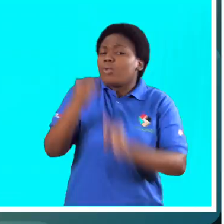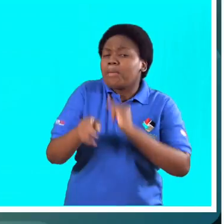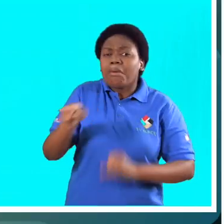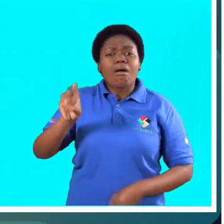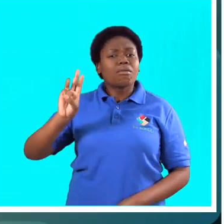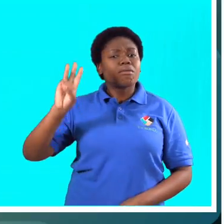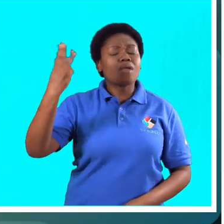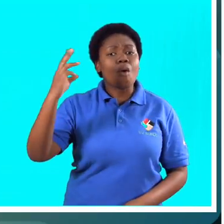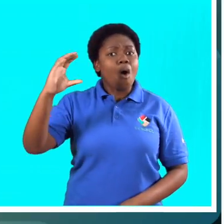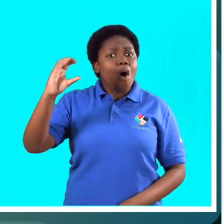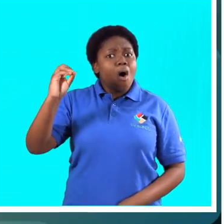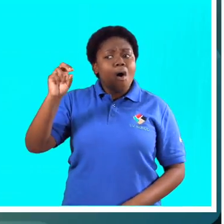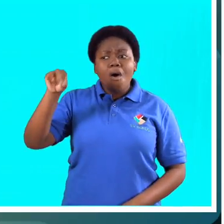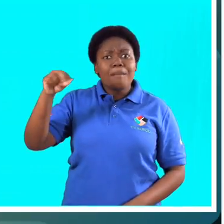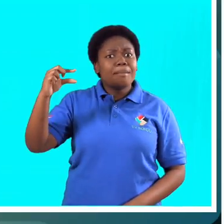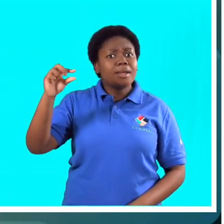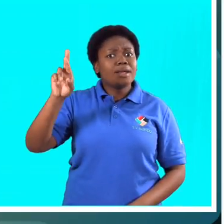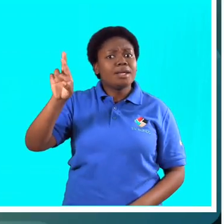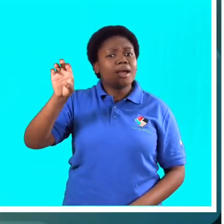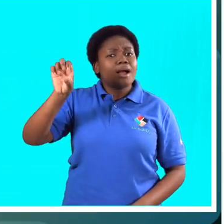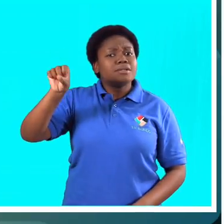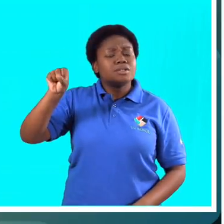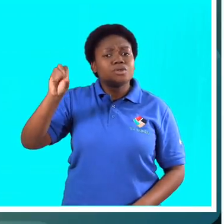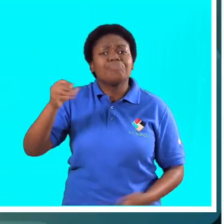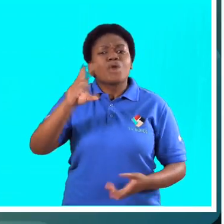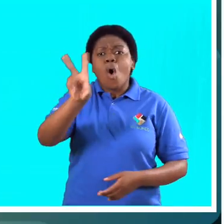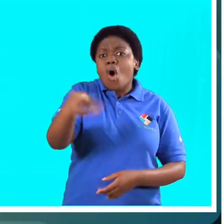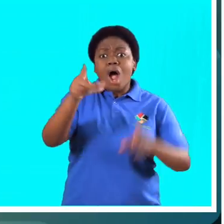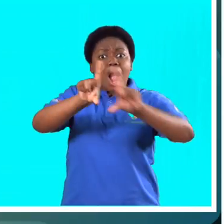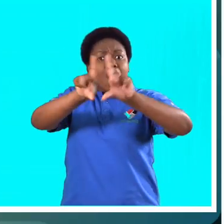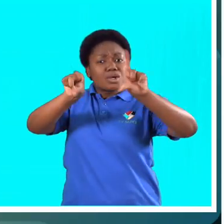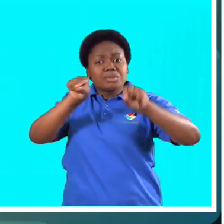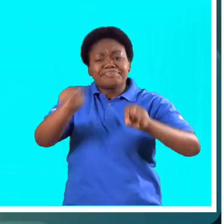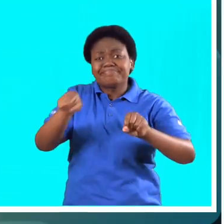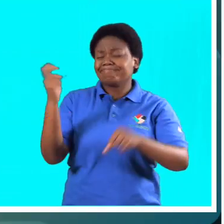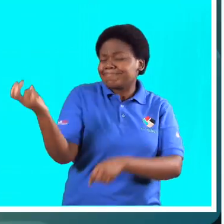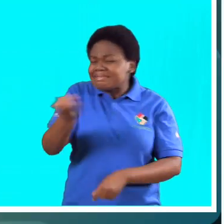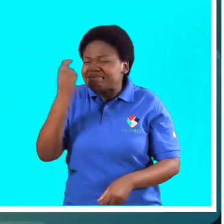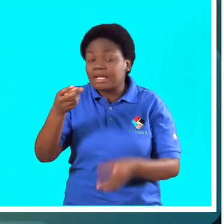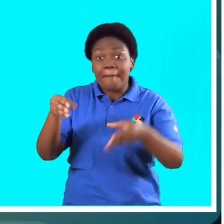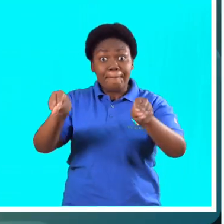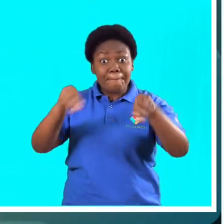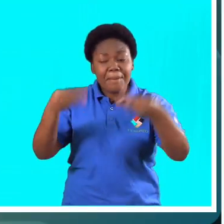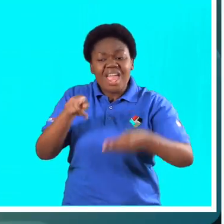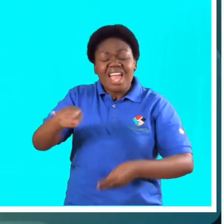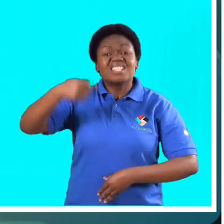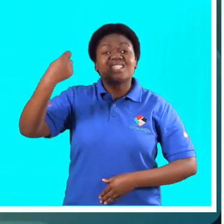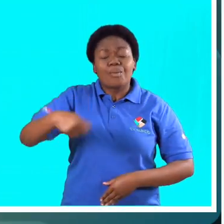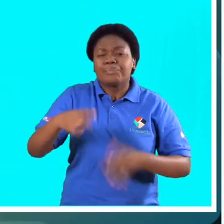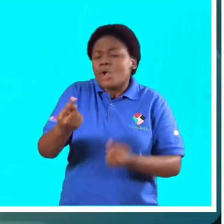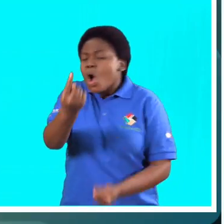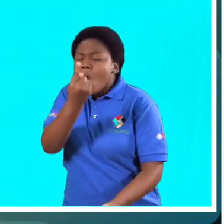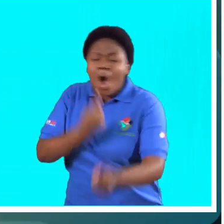Terminou hoje, em Maputo, o Terceiro Congresso para a Justiça, um evento que, entre outros temas, procurou